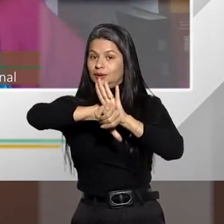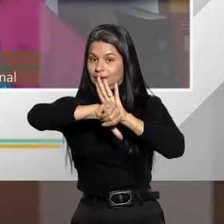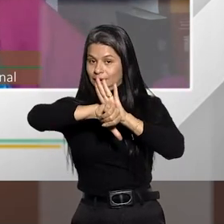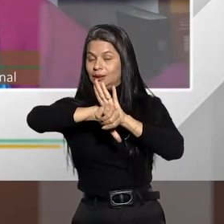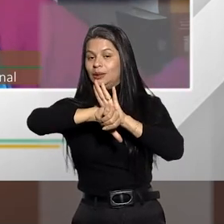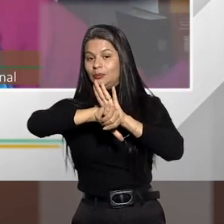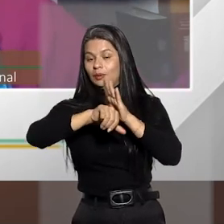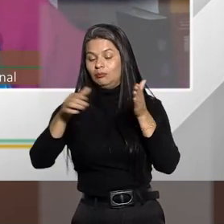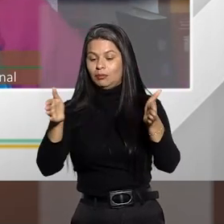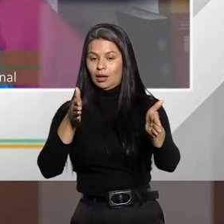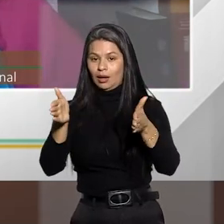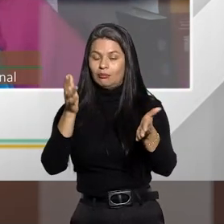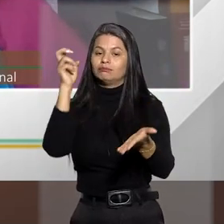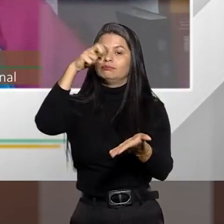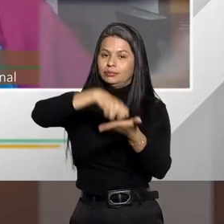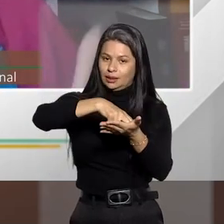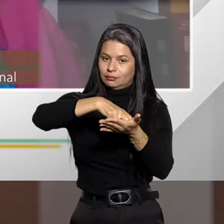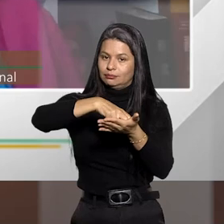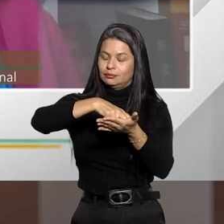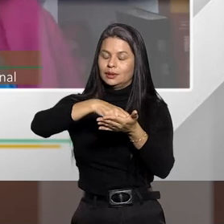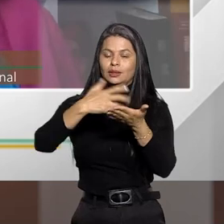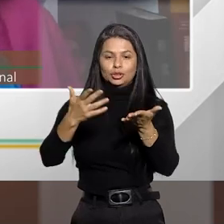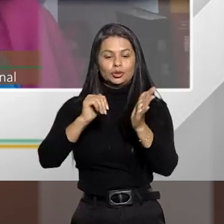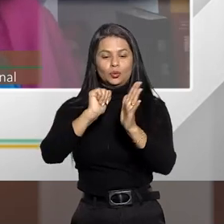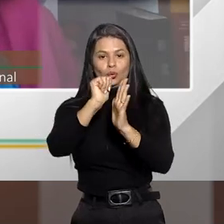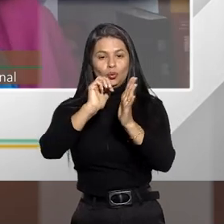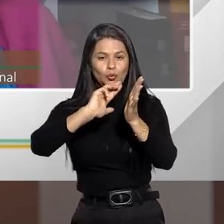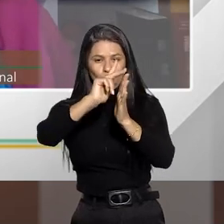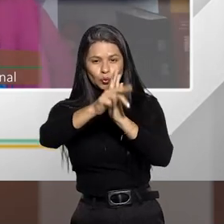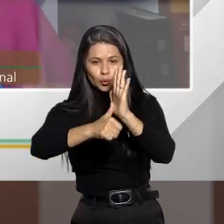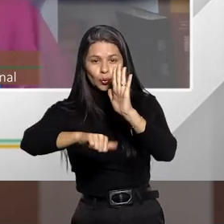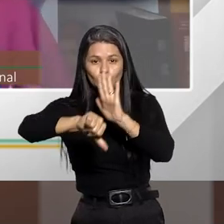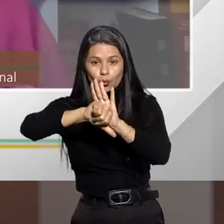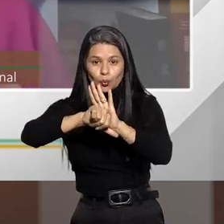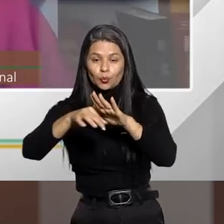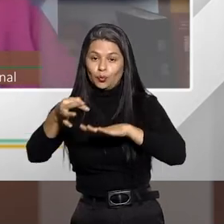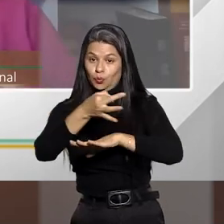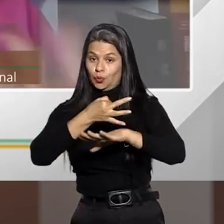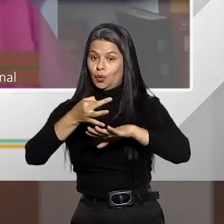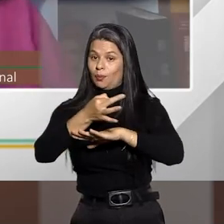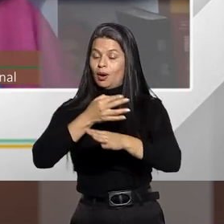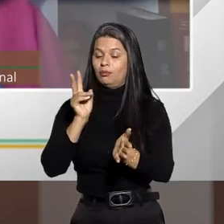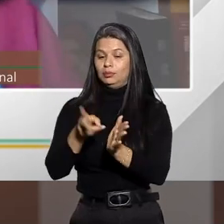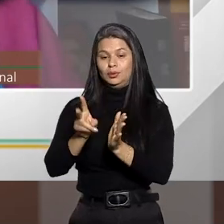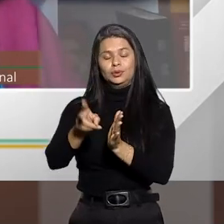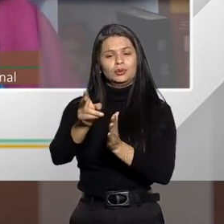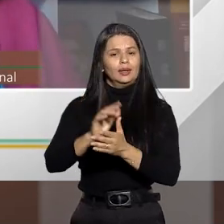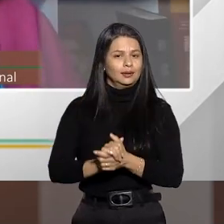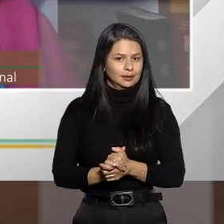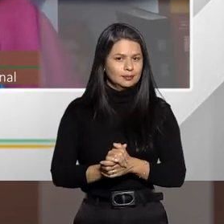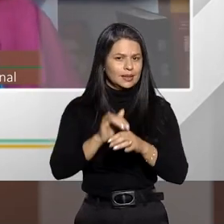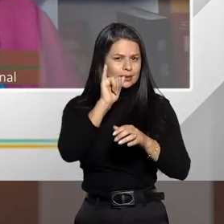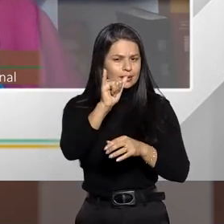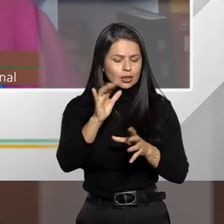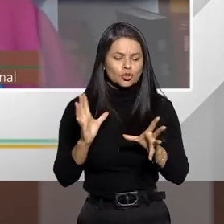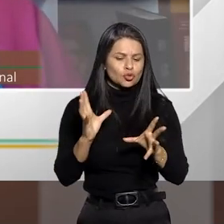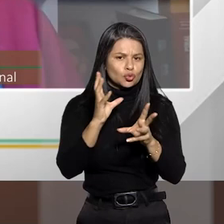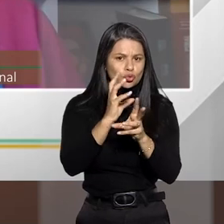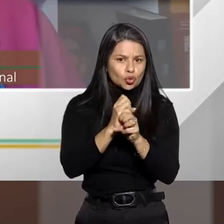modalidade de concurso formal. A mesma coisa no continuado. Então, se da totalidade da pena,